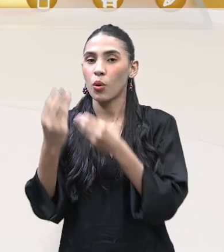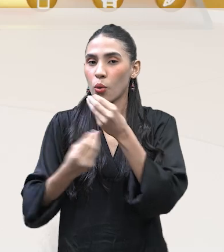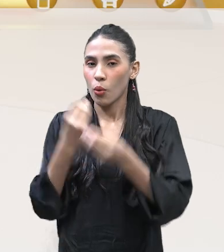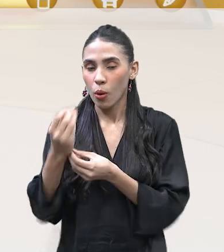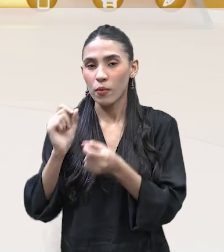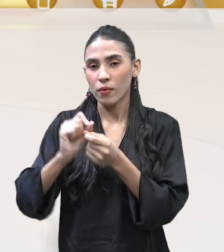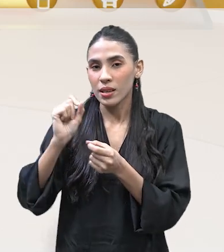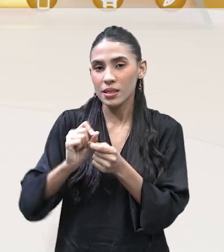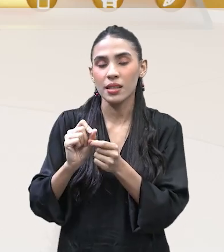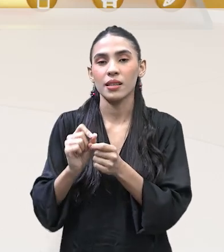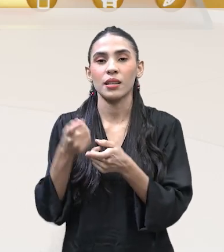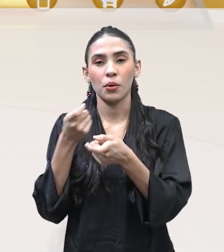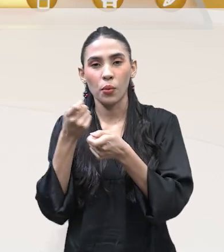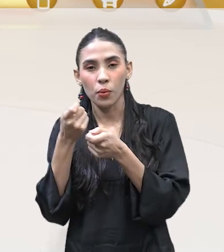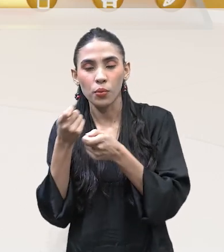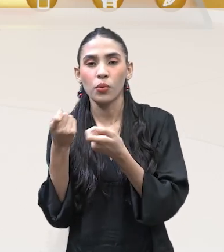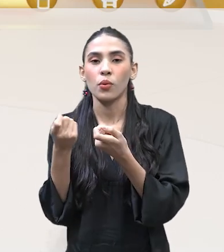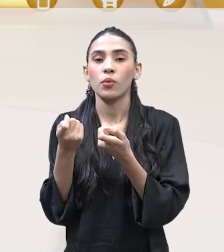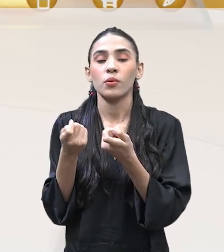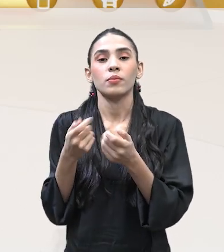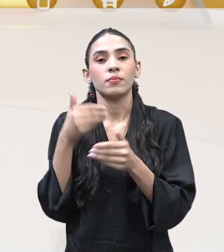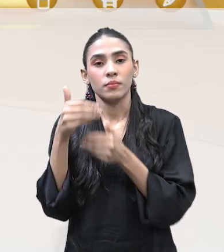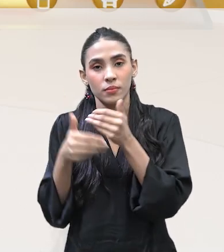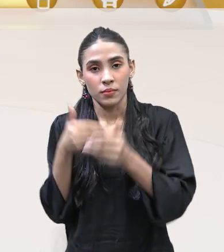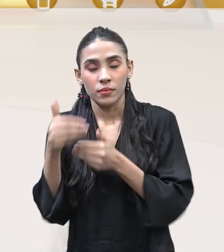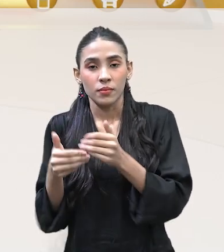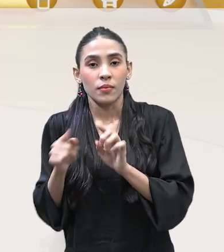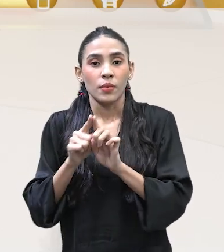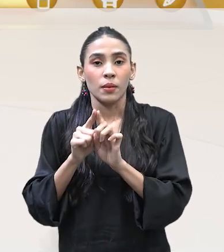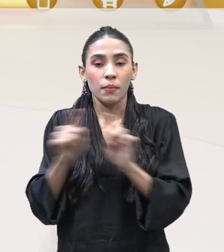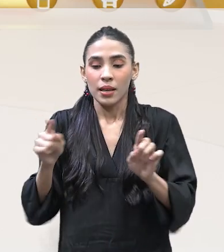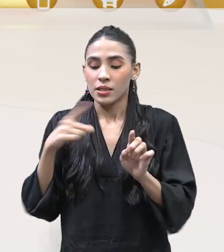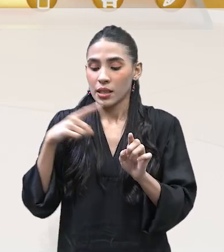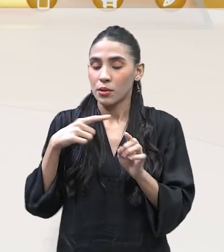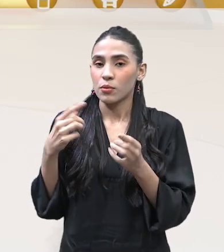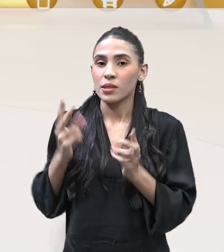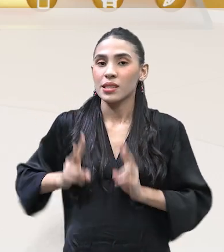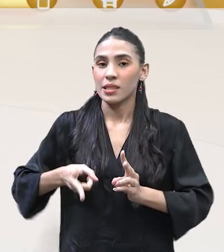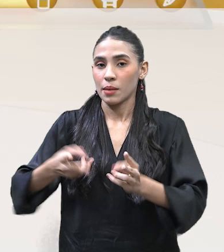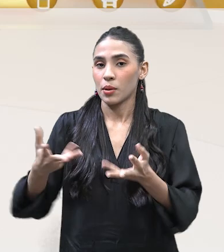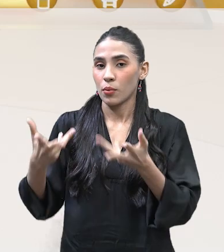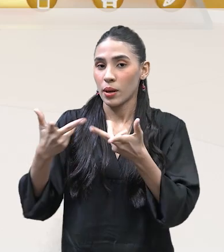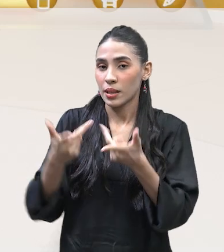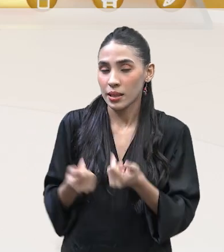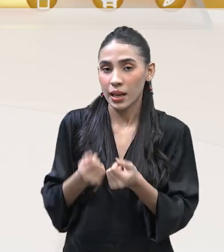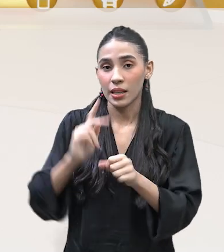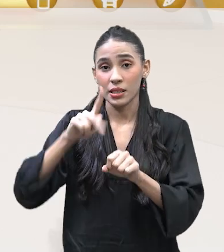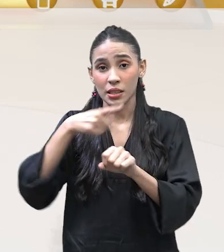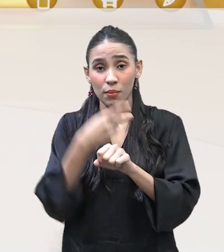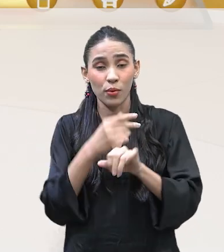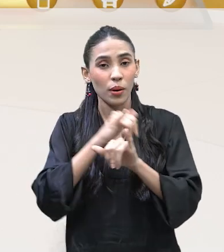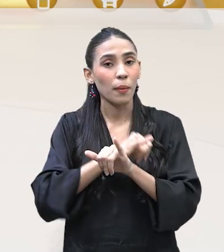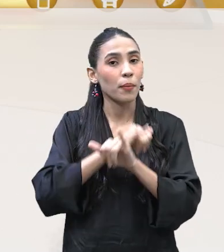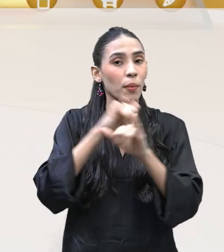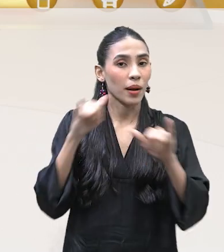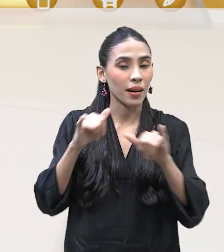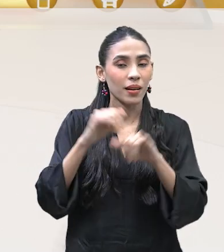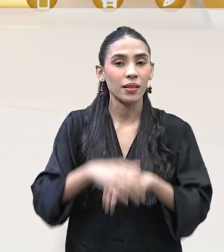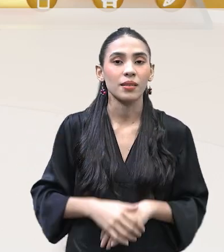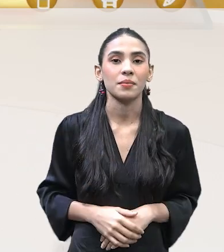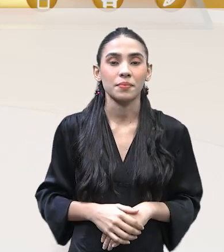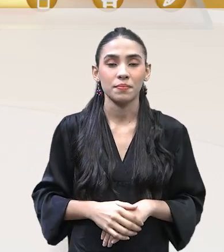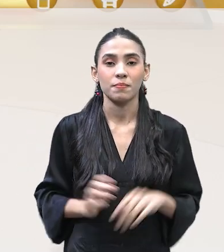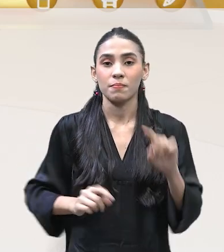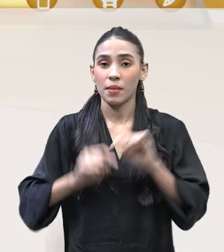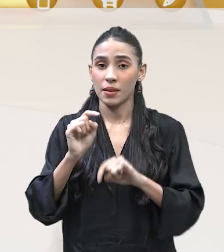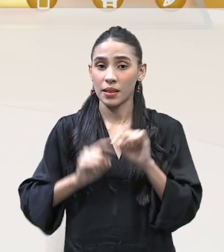maquinários e etc, aos poucos, mas vai fazendo com qualidade que a propaganda, que nós vamos falar daqui a pouco, não é? Sim. Sobre